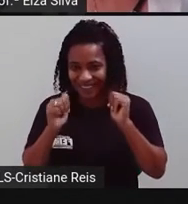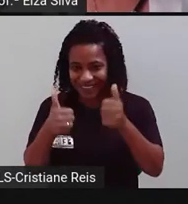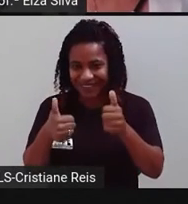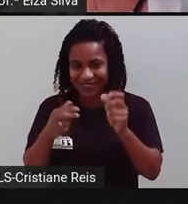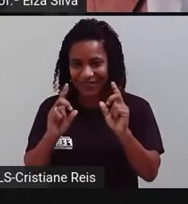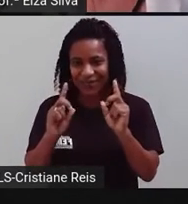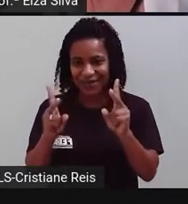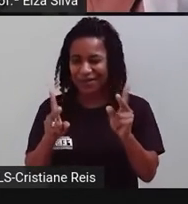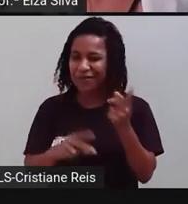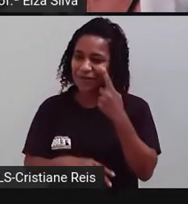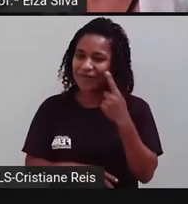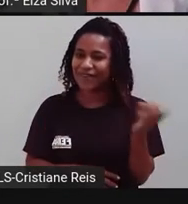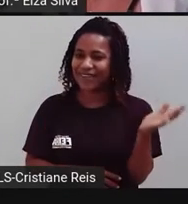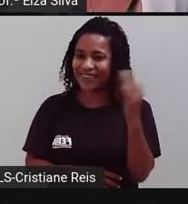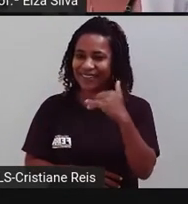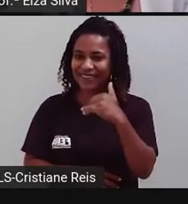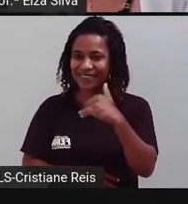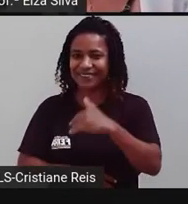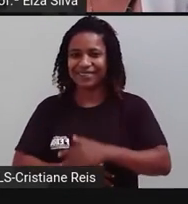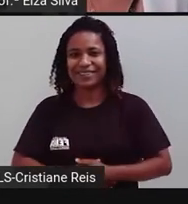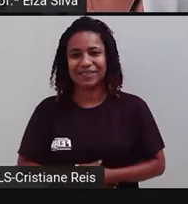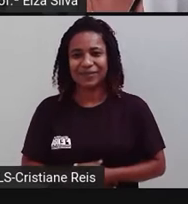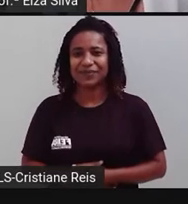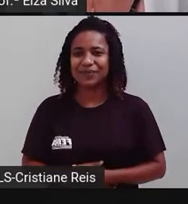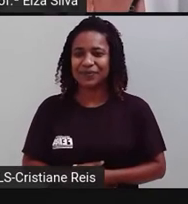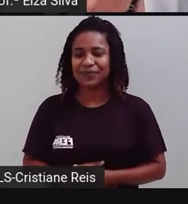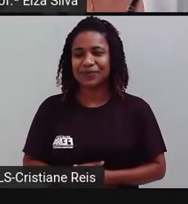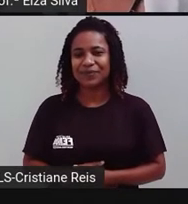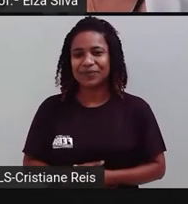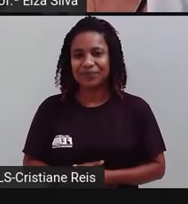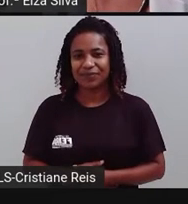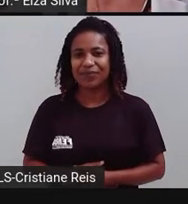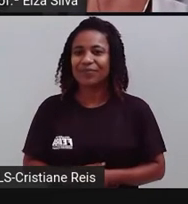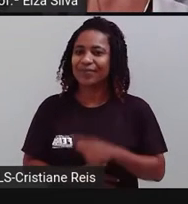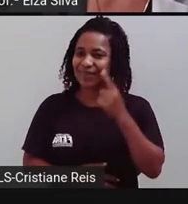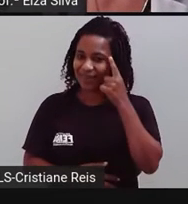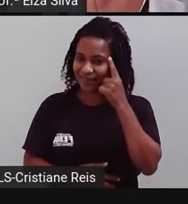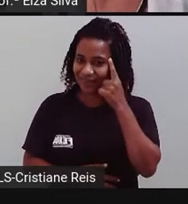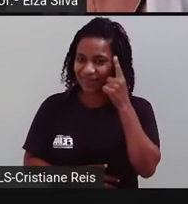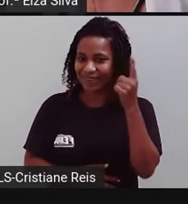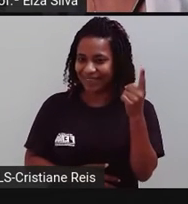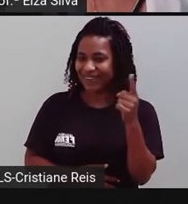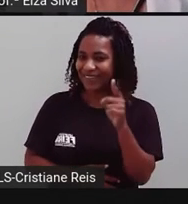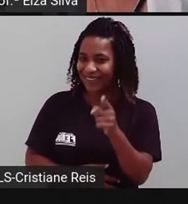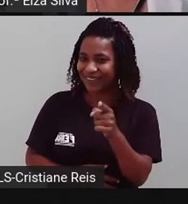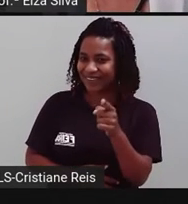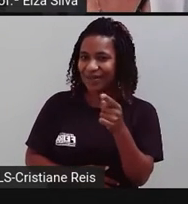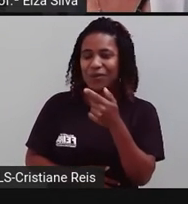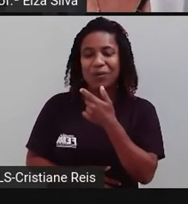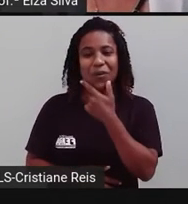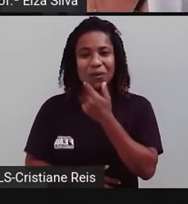students? So, let's go. Vamos lá. Vocês se lembram desse cantor?